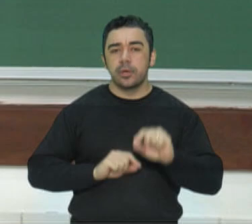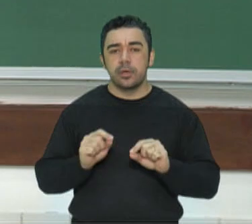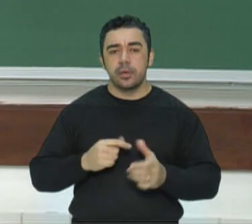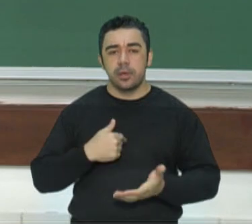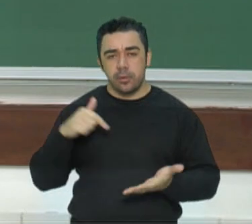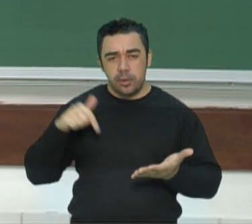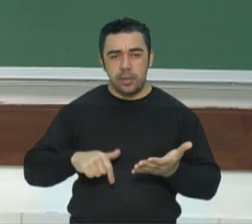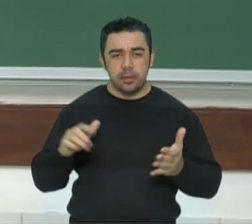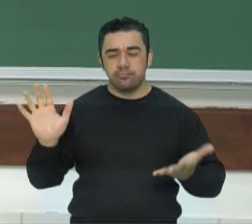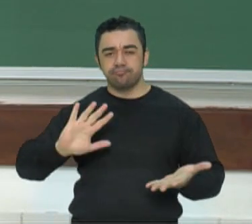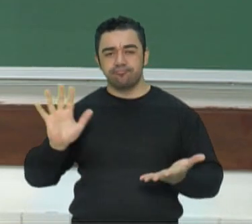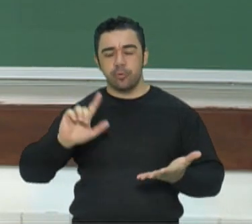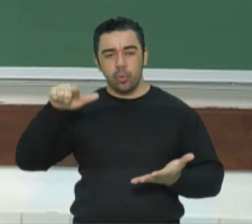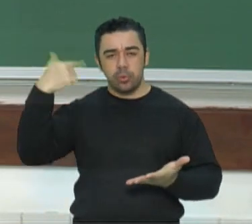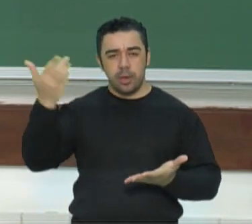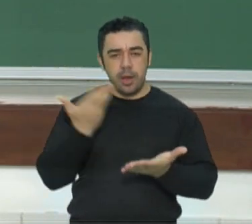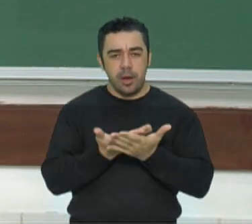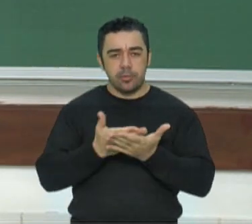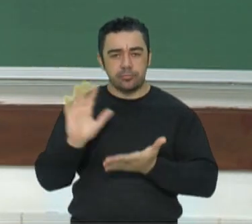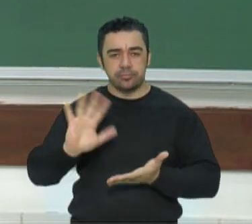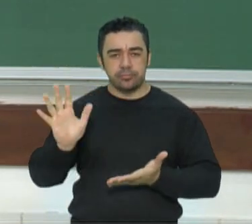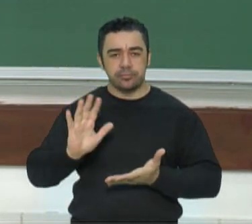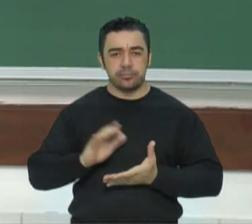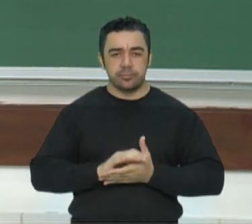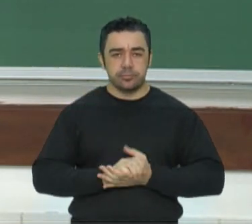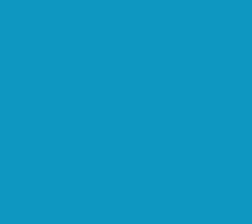vou ficando. Até a próxima aula. Tchau!